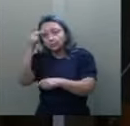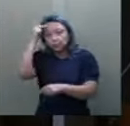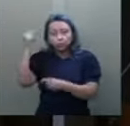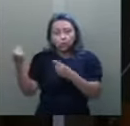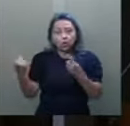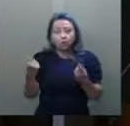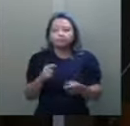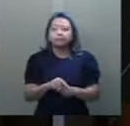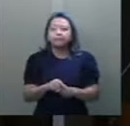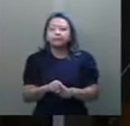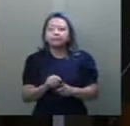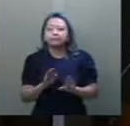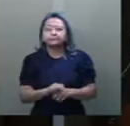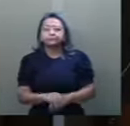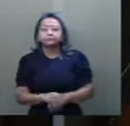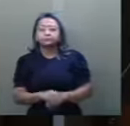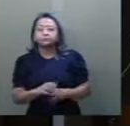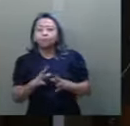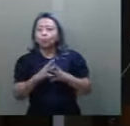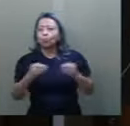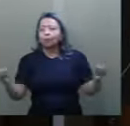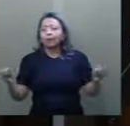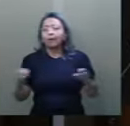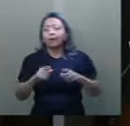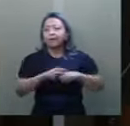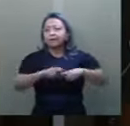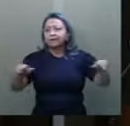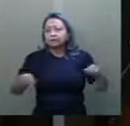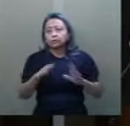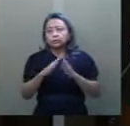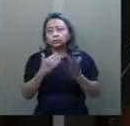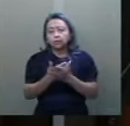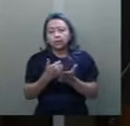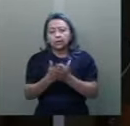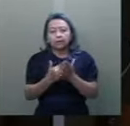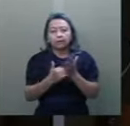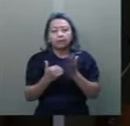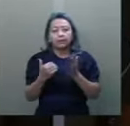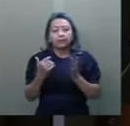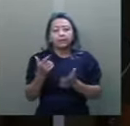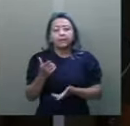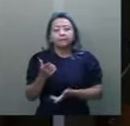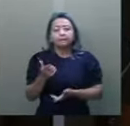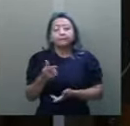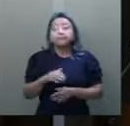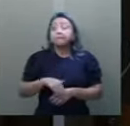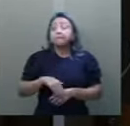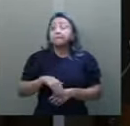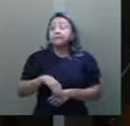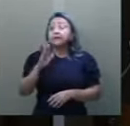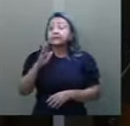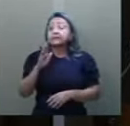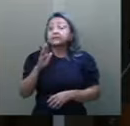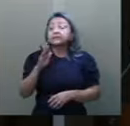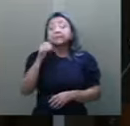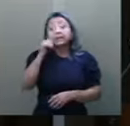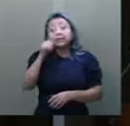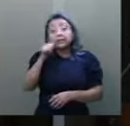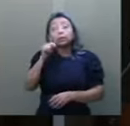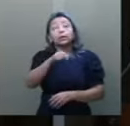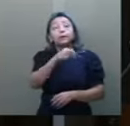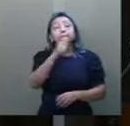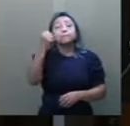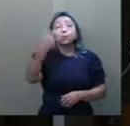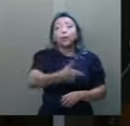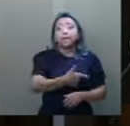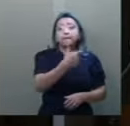evasão escolar atingiu, senador Dário, mais as meninas do que os meninos.